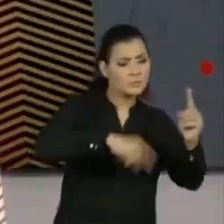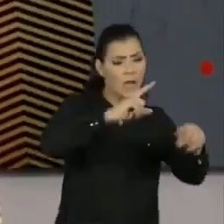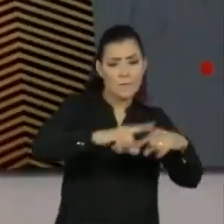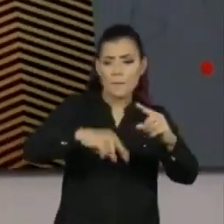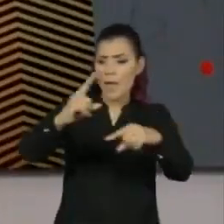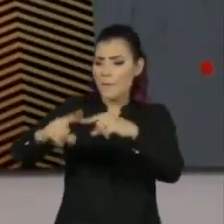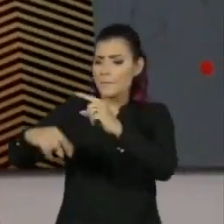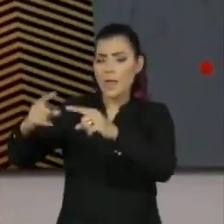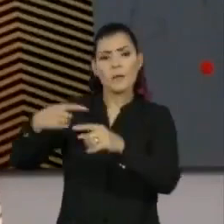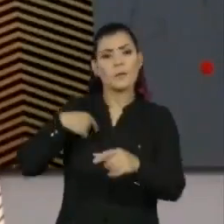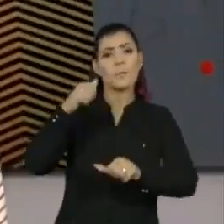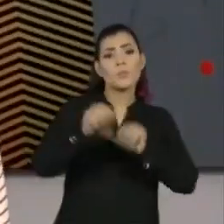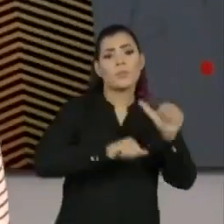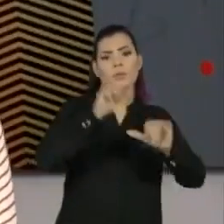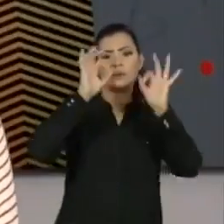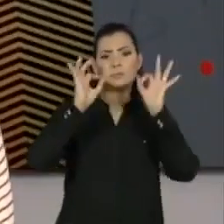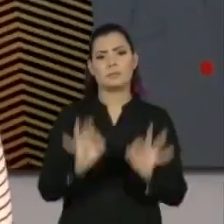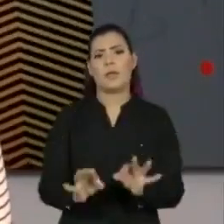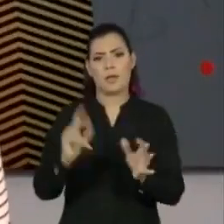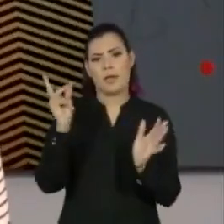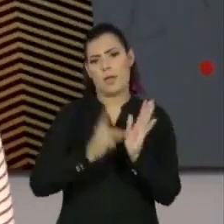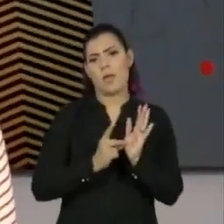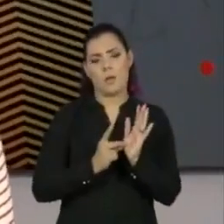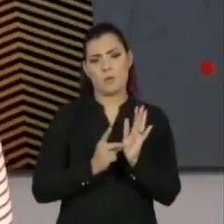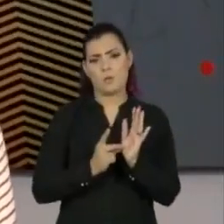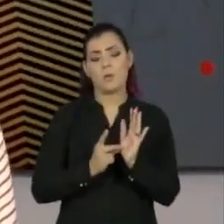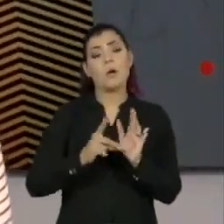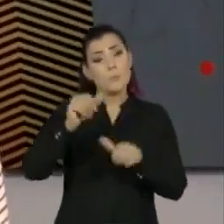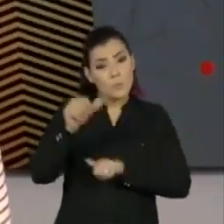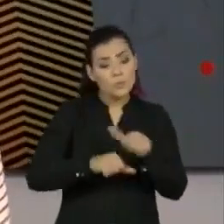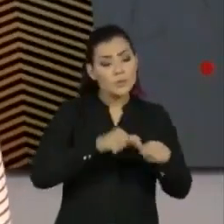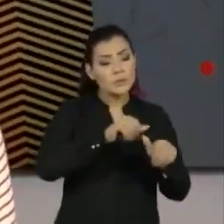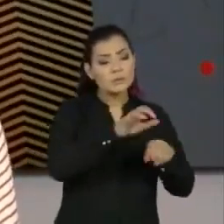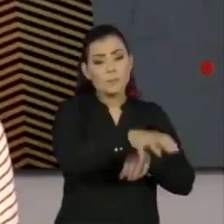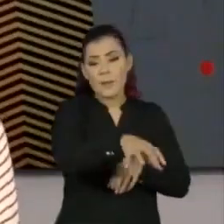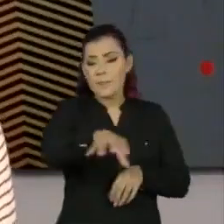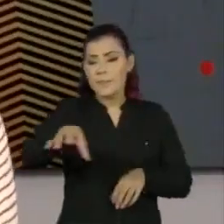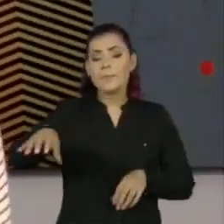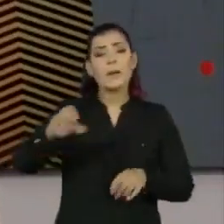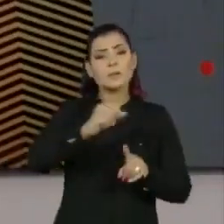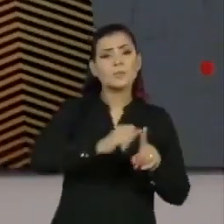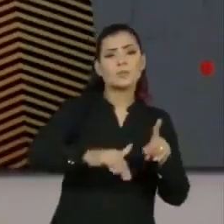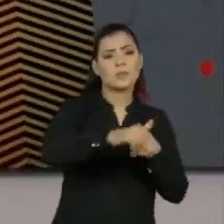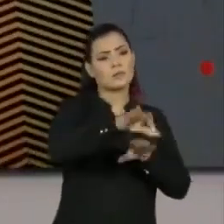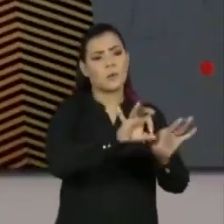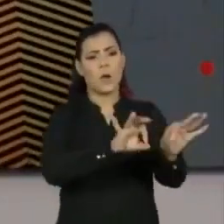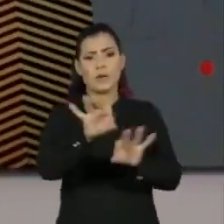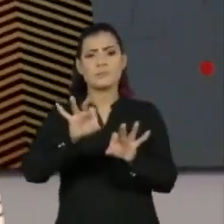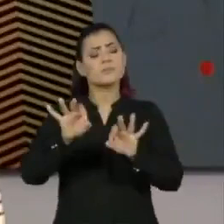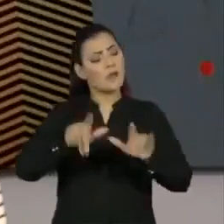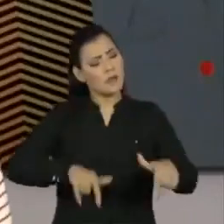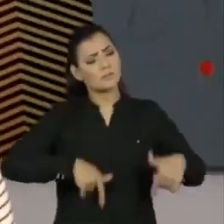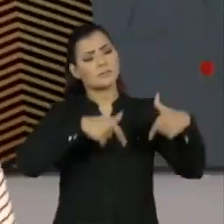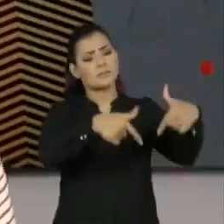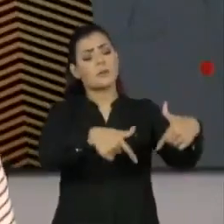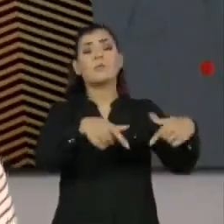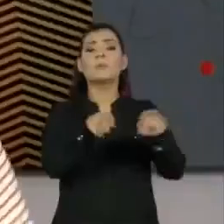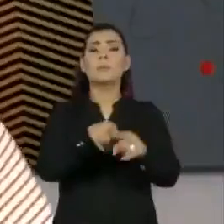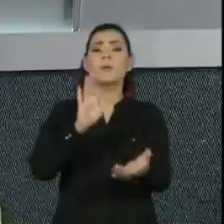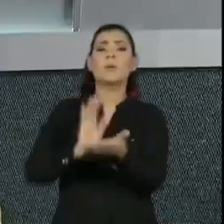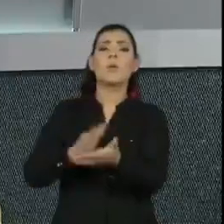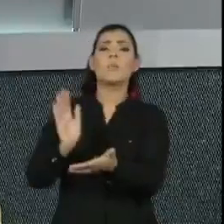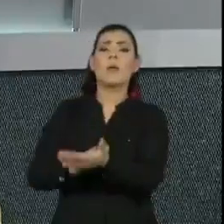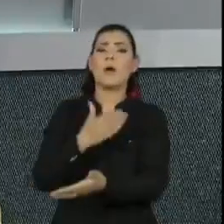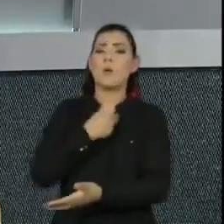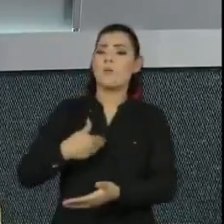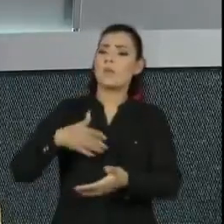cobrança de uma mudança sistêmica. A mudança sistêmica, ela passa pela organização da sociedade, inclusive para cobranças